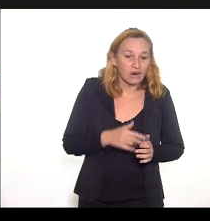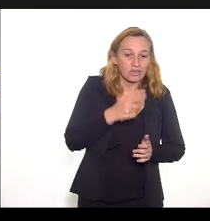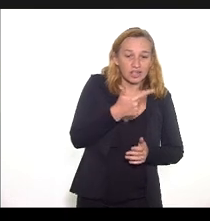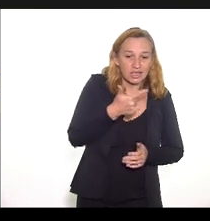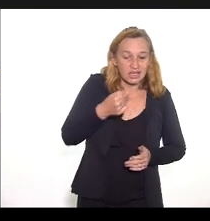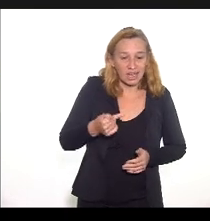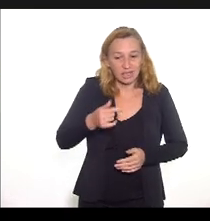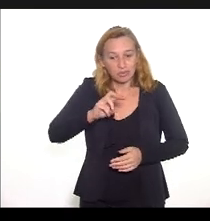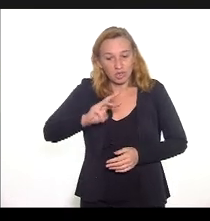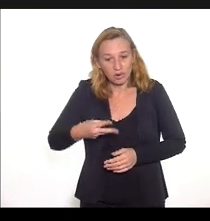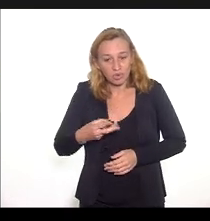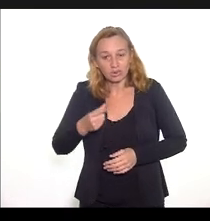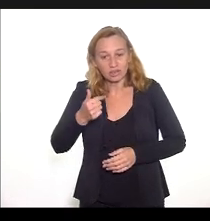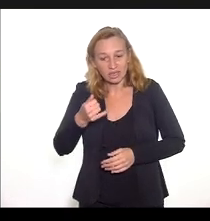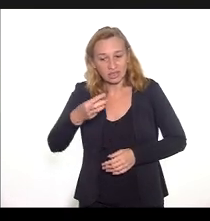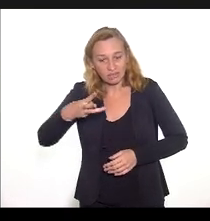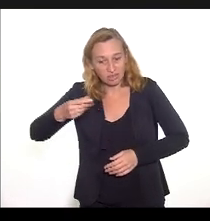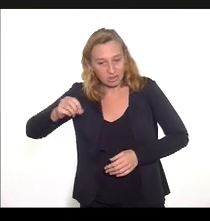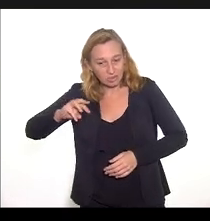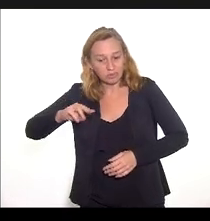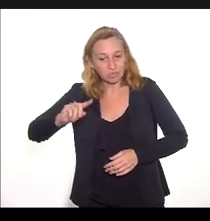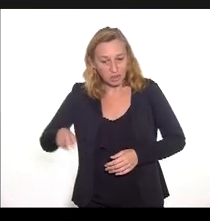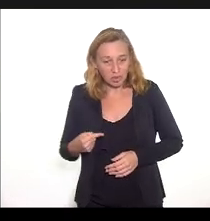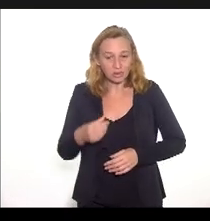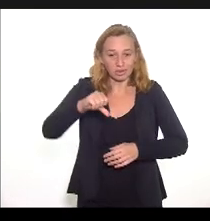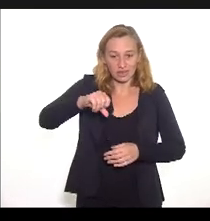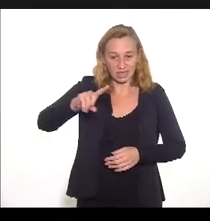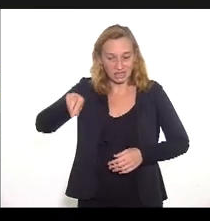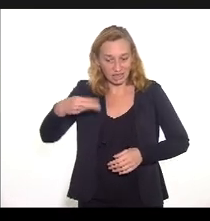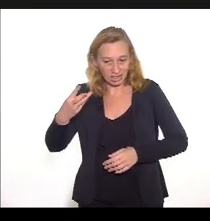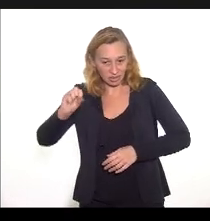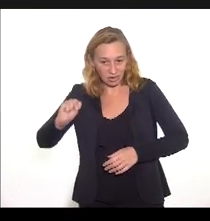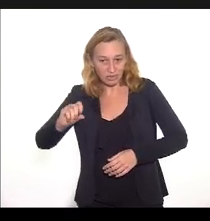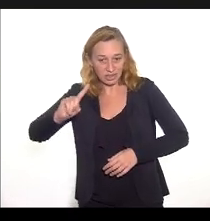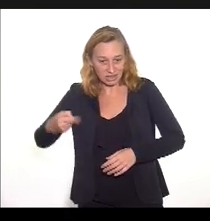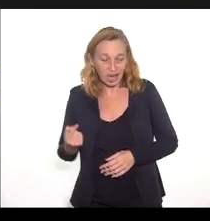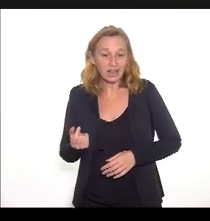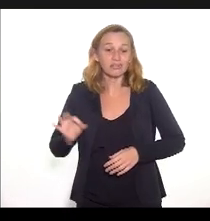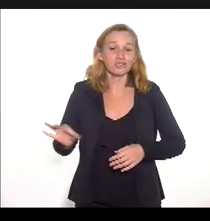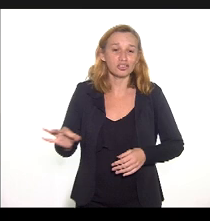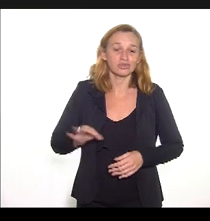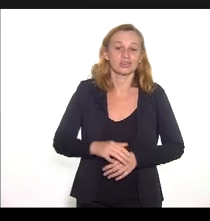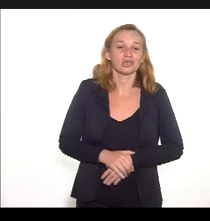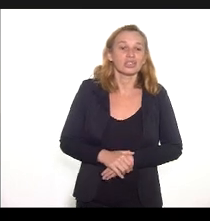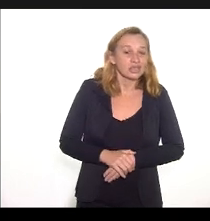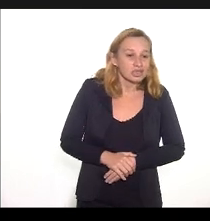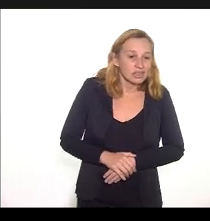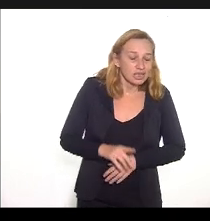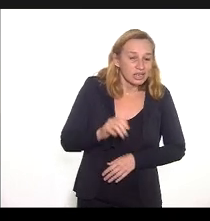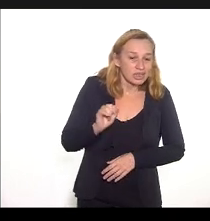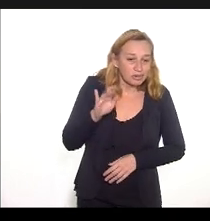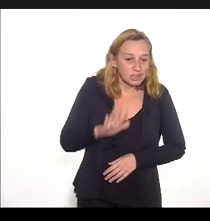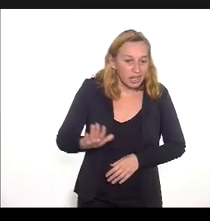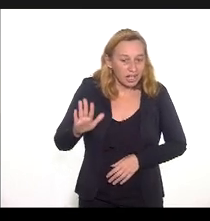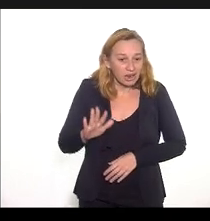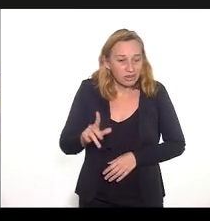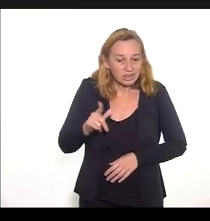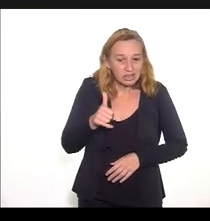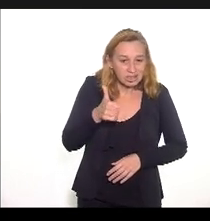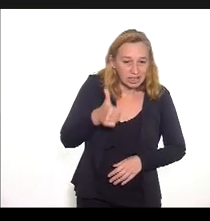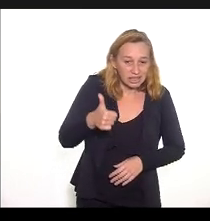.364.969,55, de capital R 115